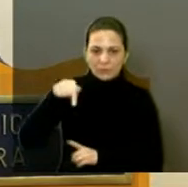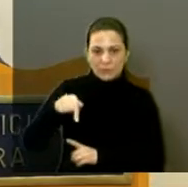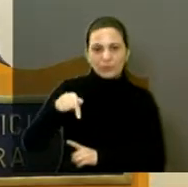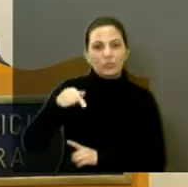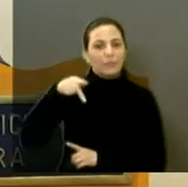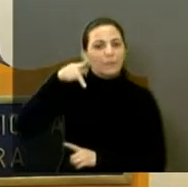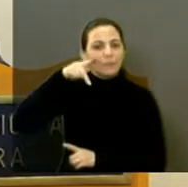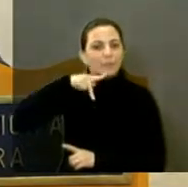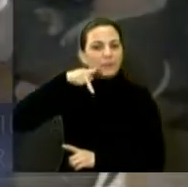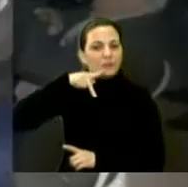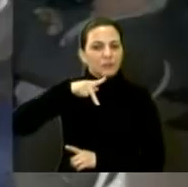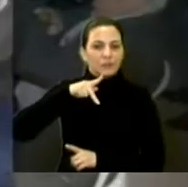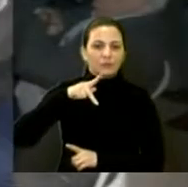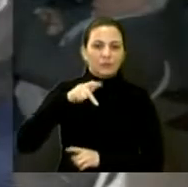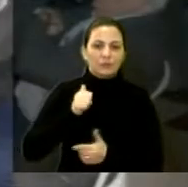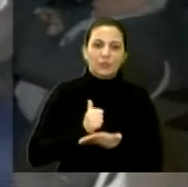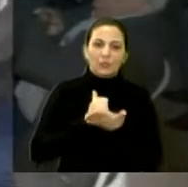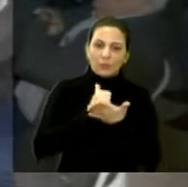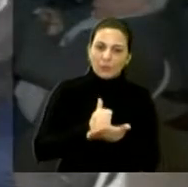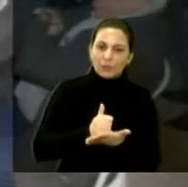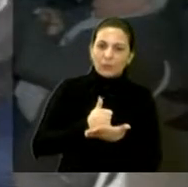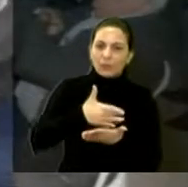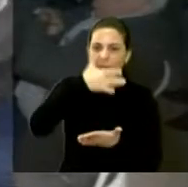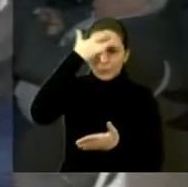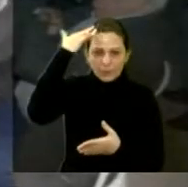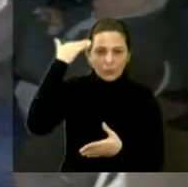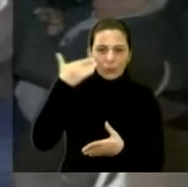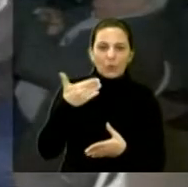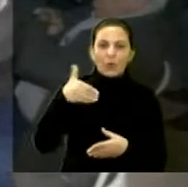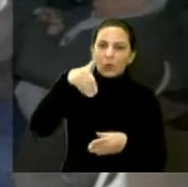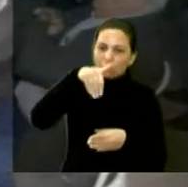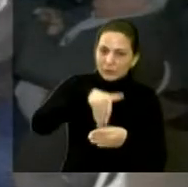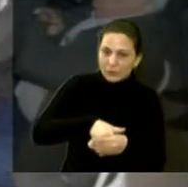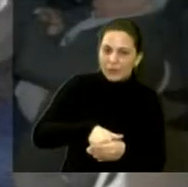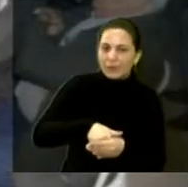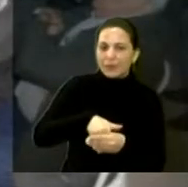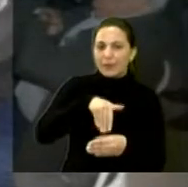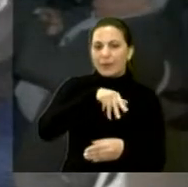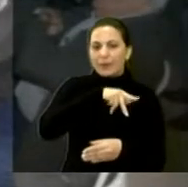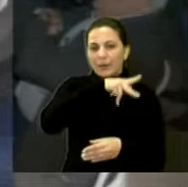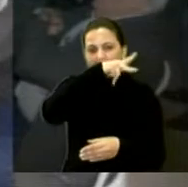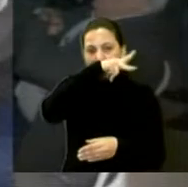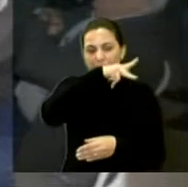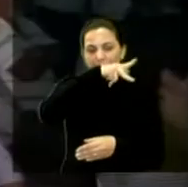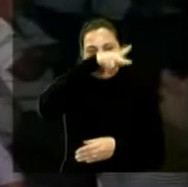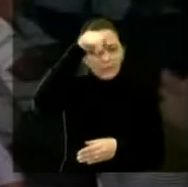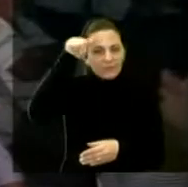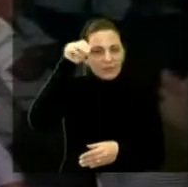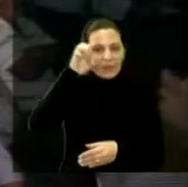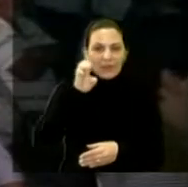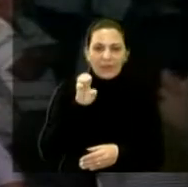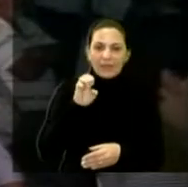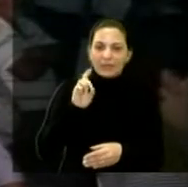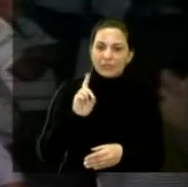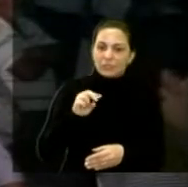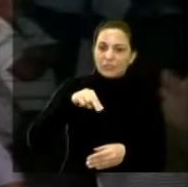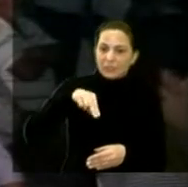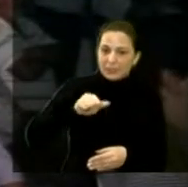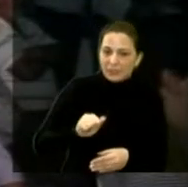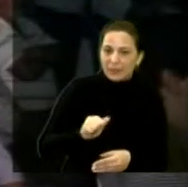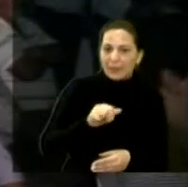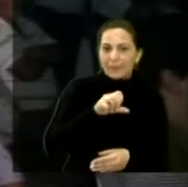pré-candidata prefeita Edson Martins. Tivemos o PSDB,